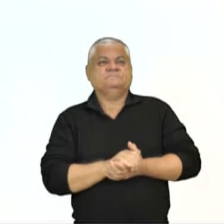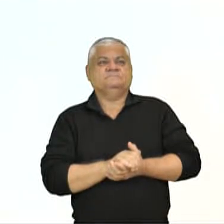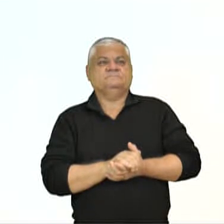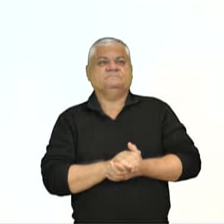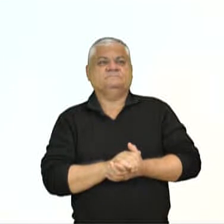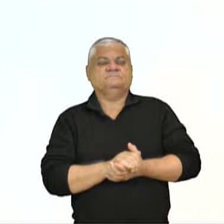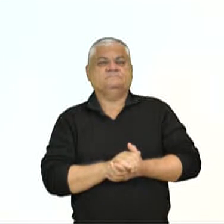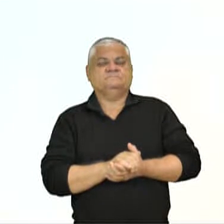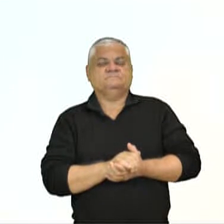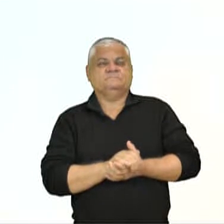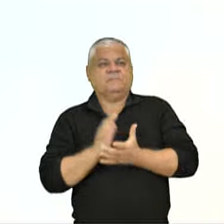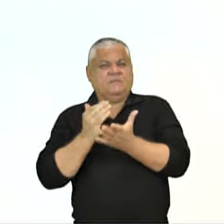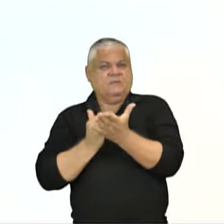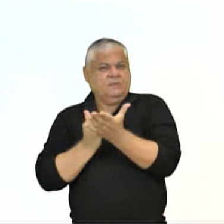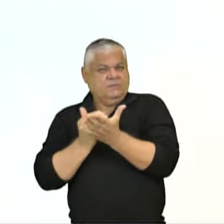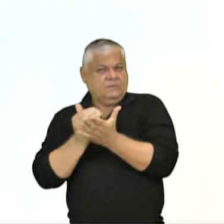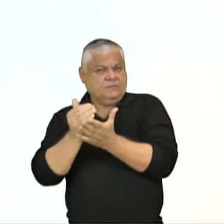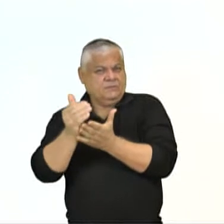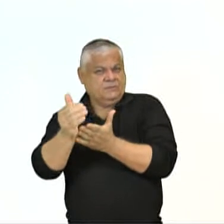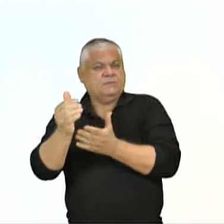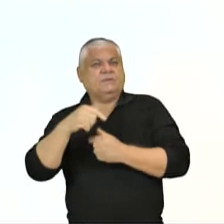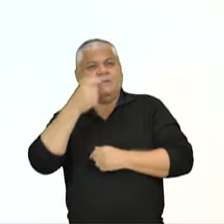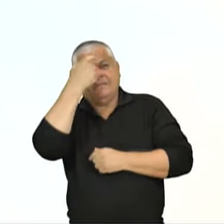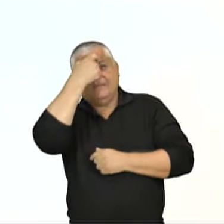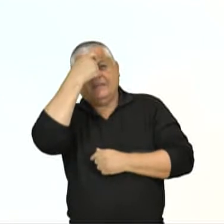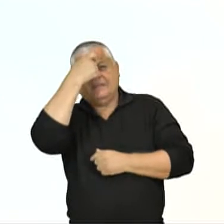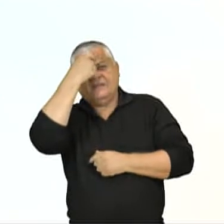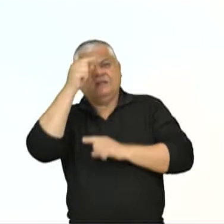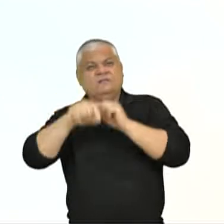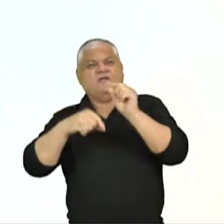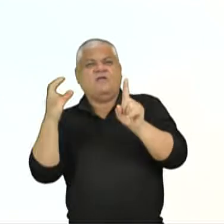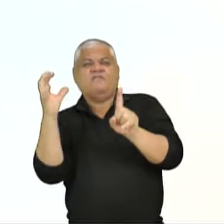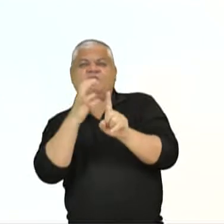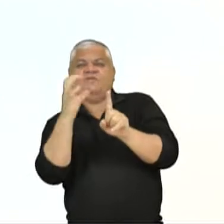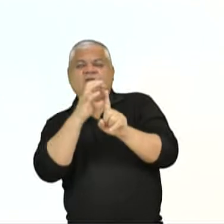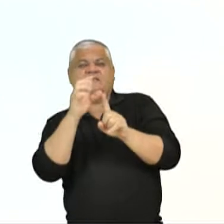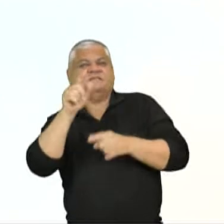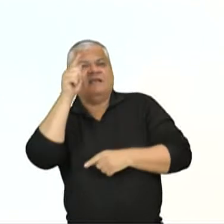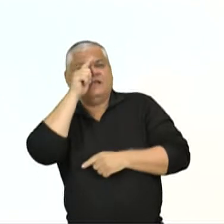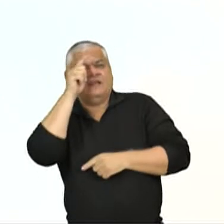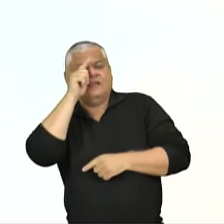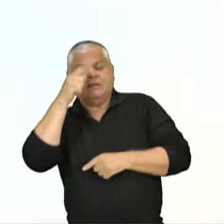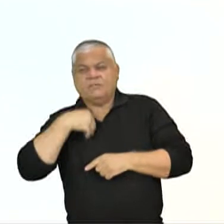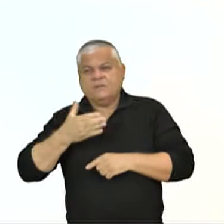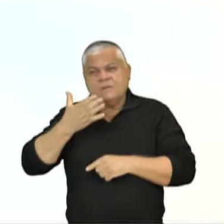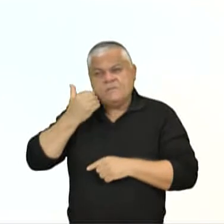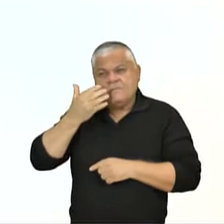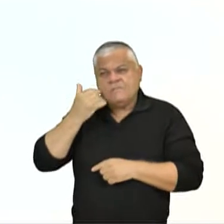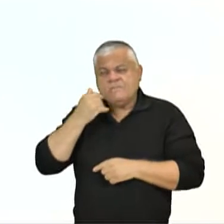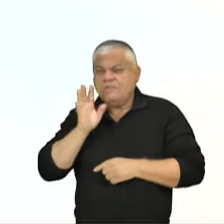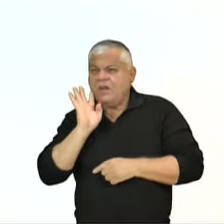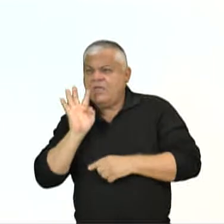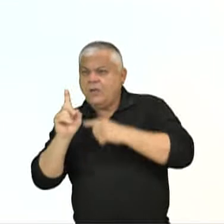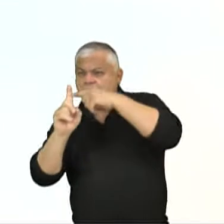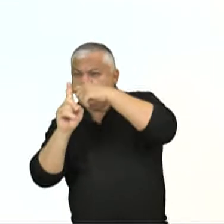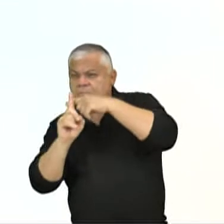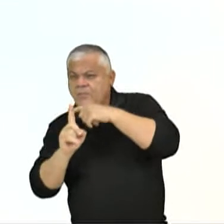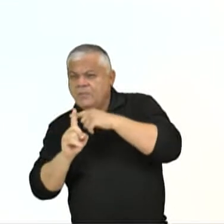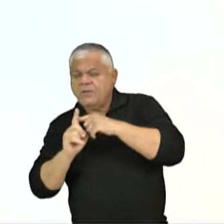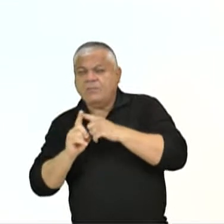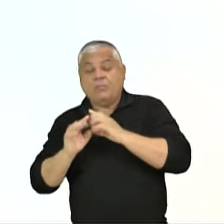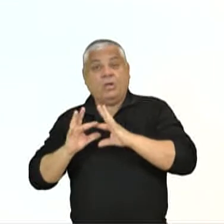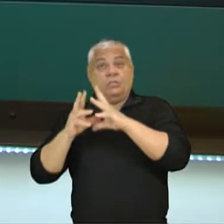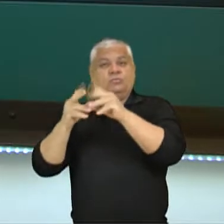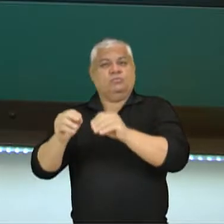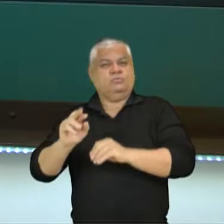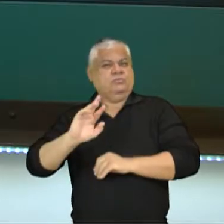Desde o começo, Roma teve uma mentalidade prática acima de tudo. Tiveram influência grega, pois acharam pontos positivos, mas nem tudo quiseram aproveitar. Gente, eu